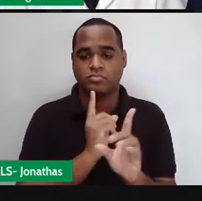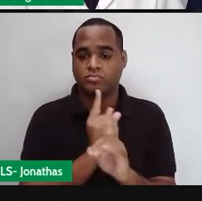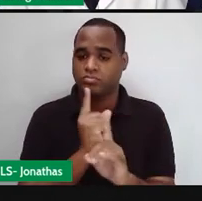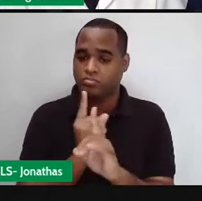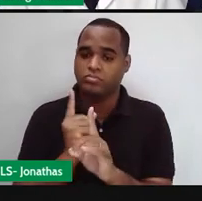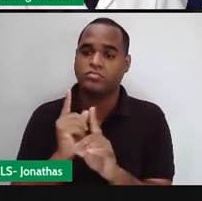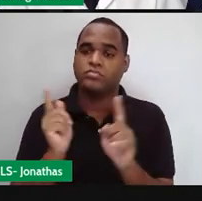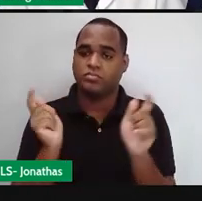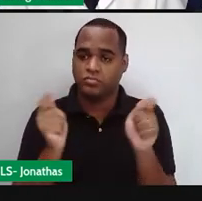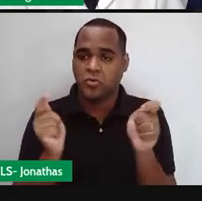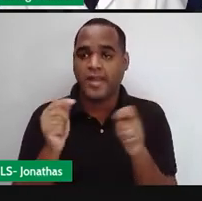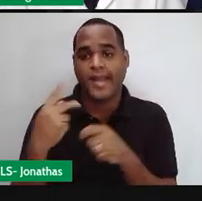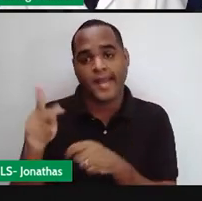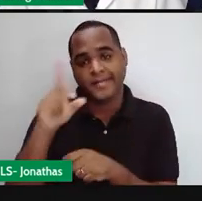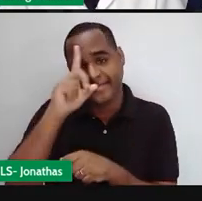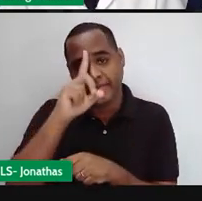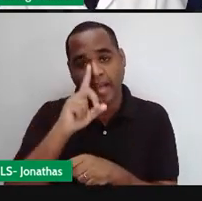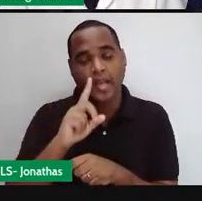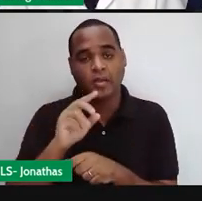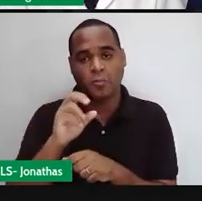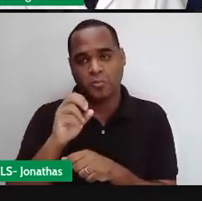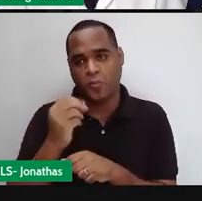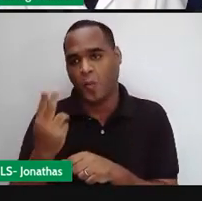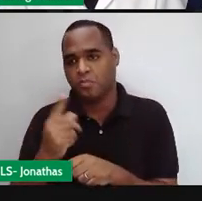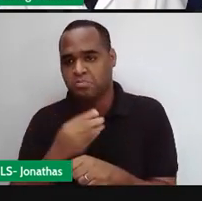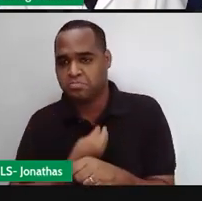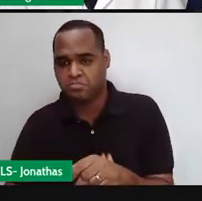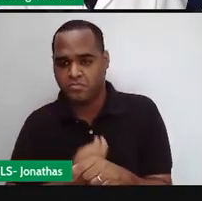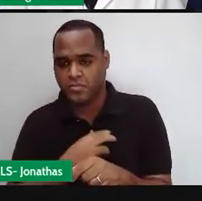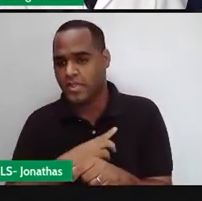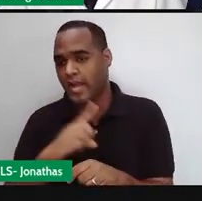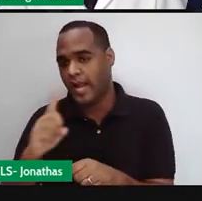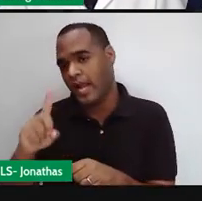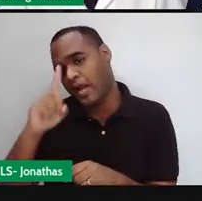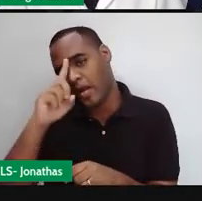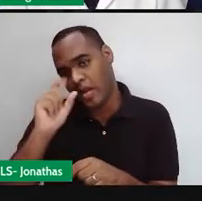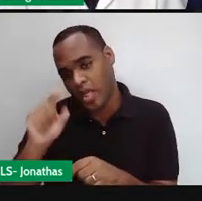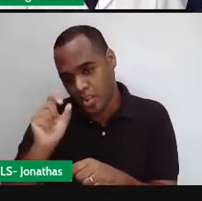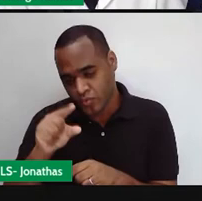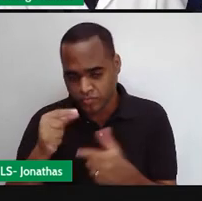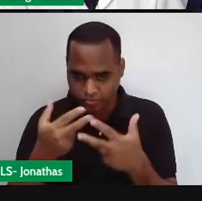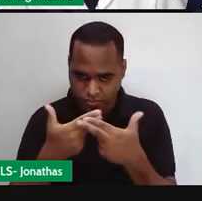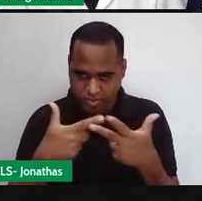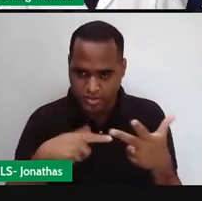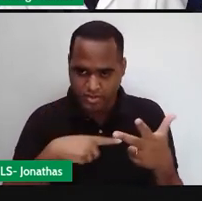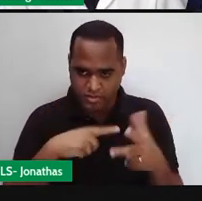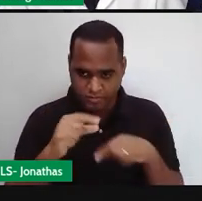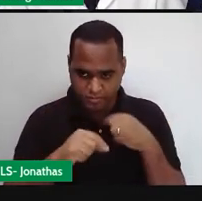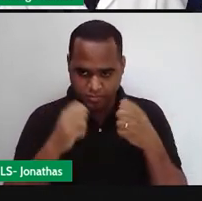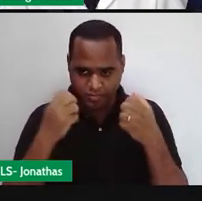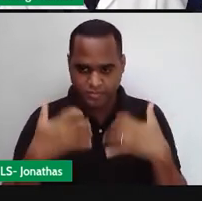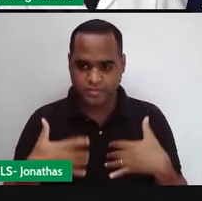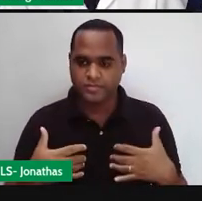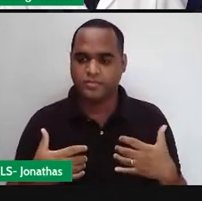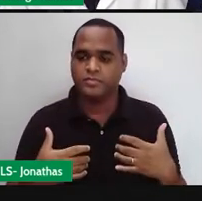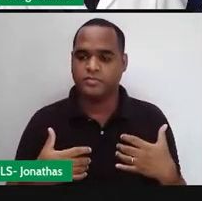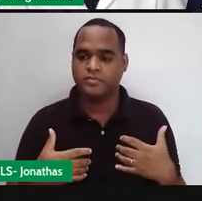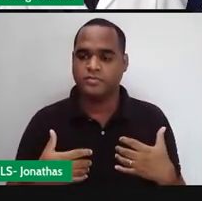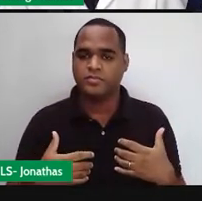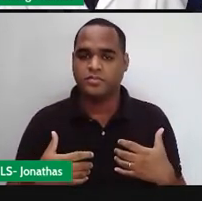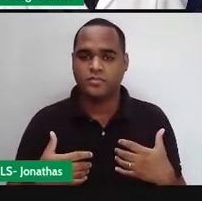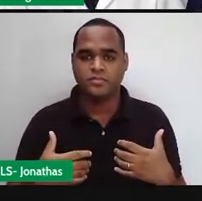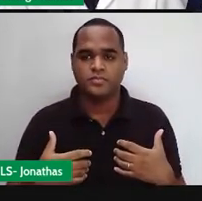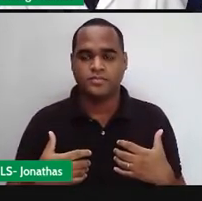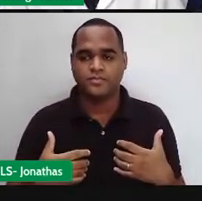ser esse amarelo, esse lado amarelo, com esse lado azul, forma essa aberturazinha aqui